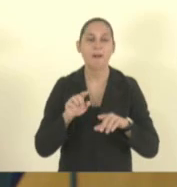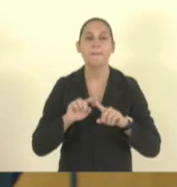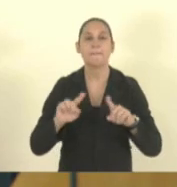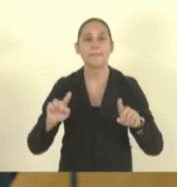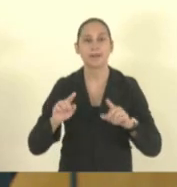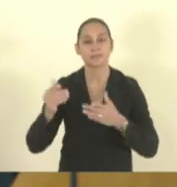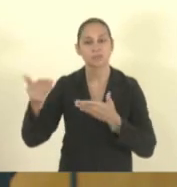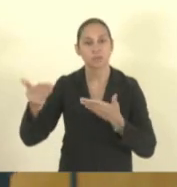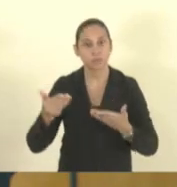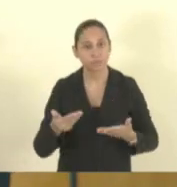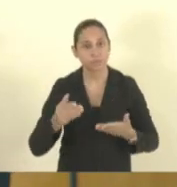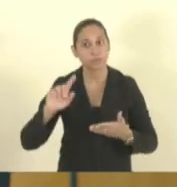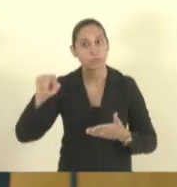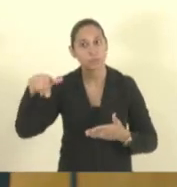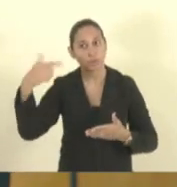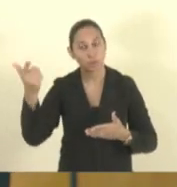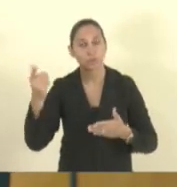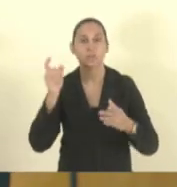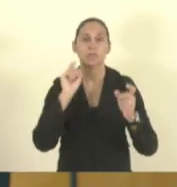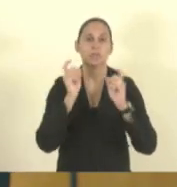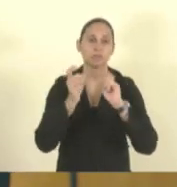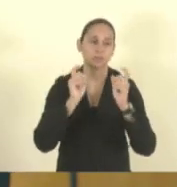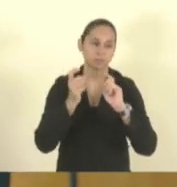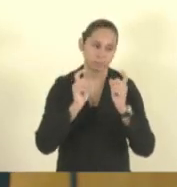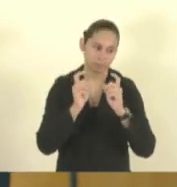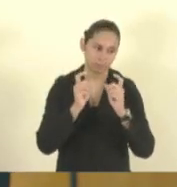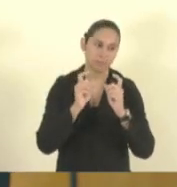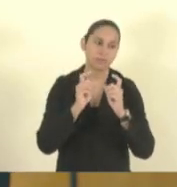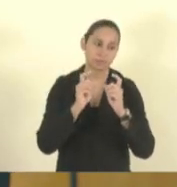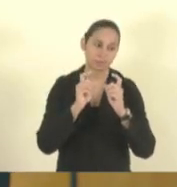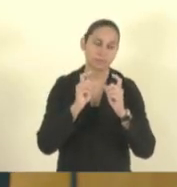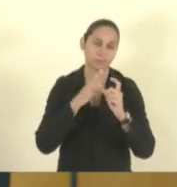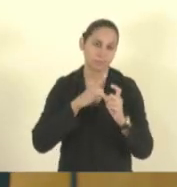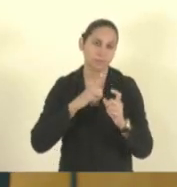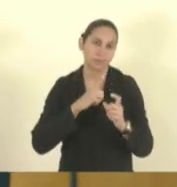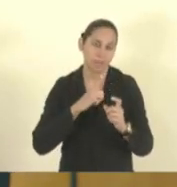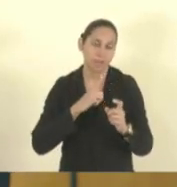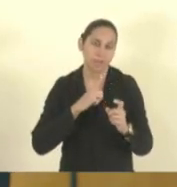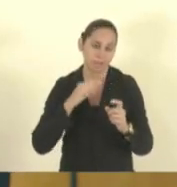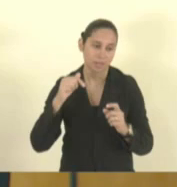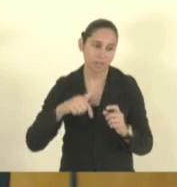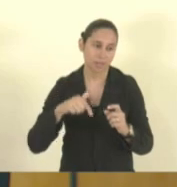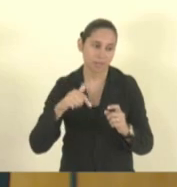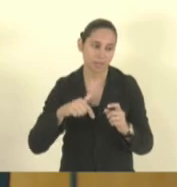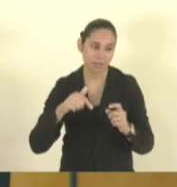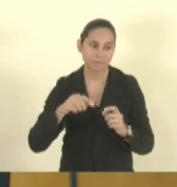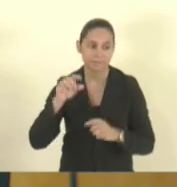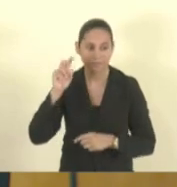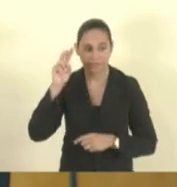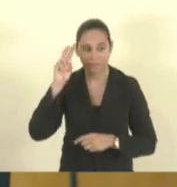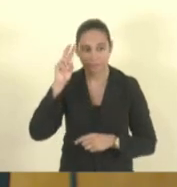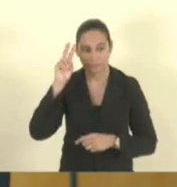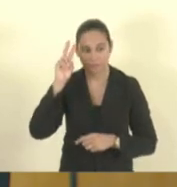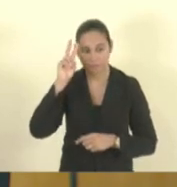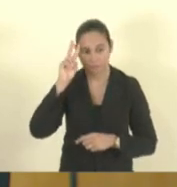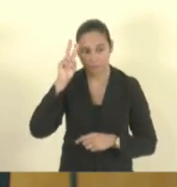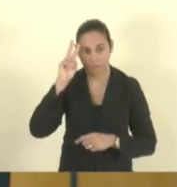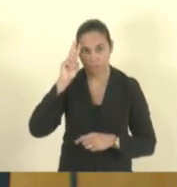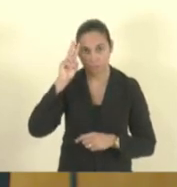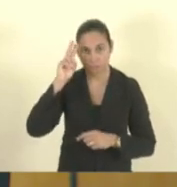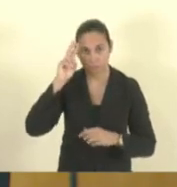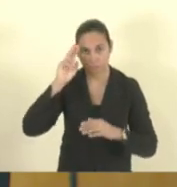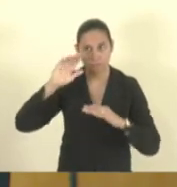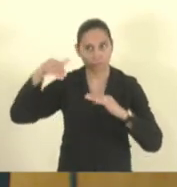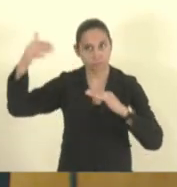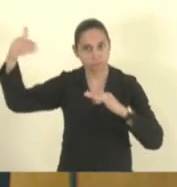os membros a comparecerem na próxima reunião ordinária aqui tá falando segunda-feira mas daqui 15 dias na